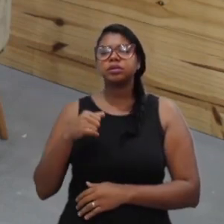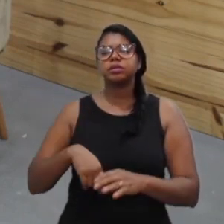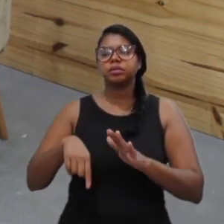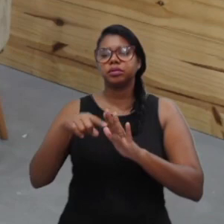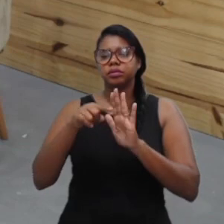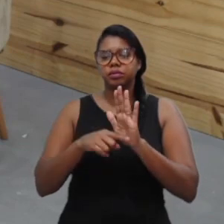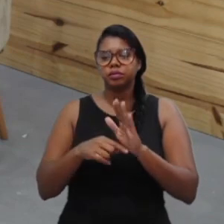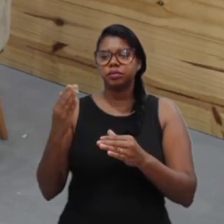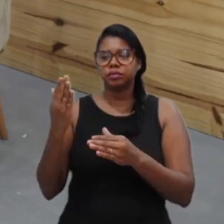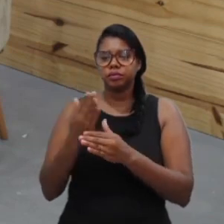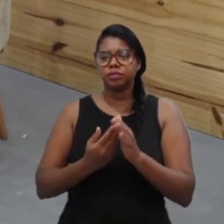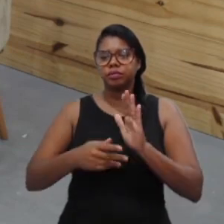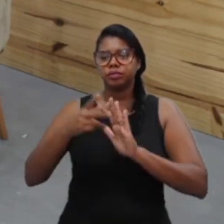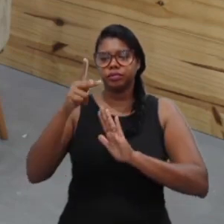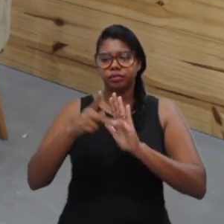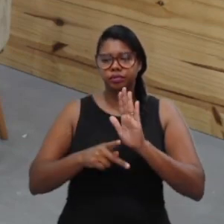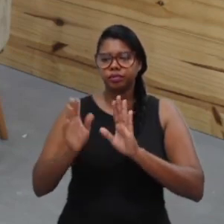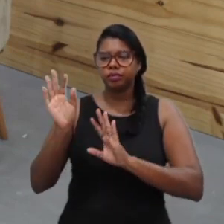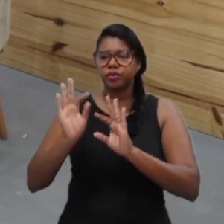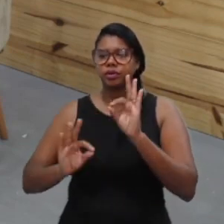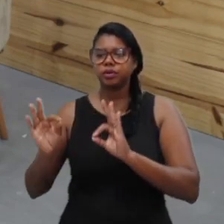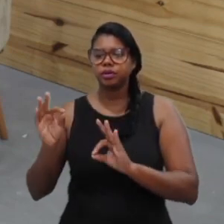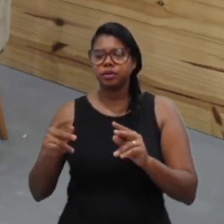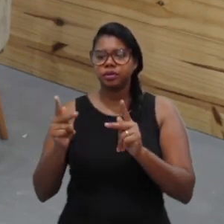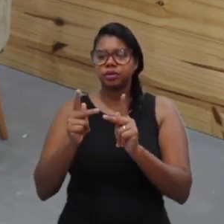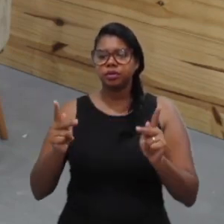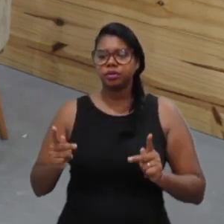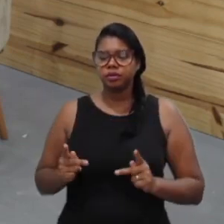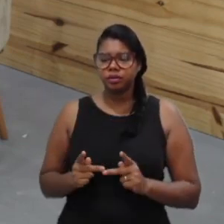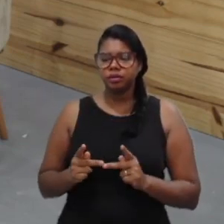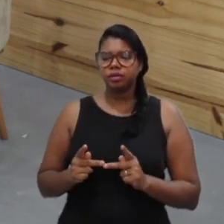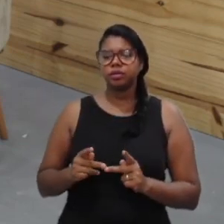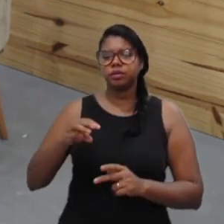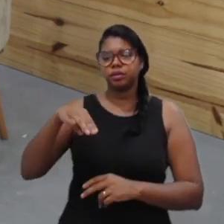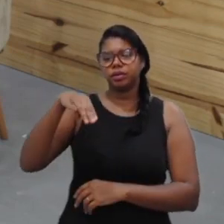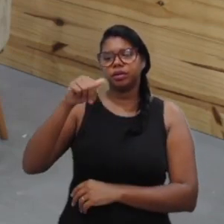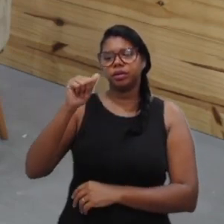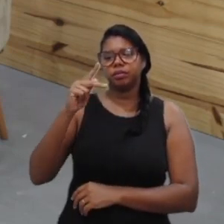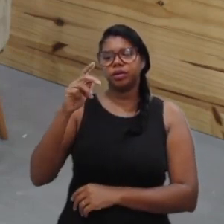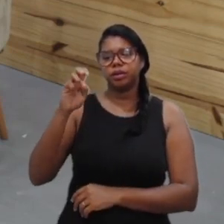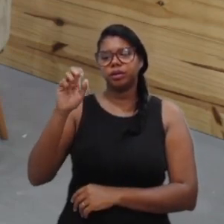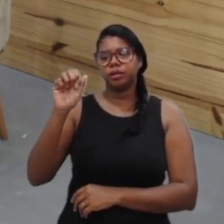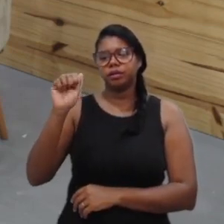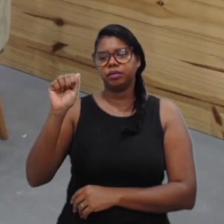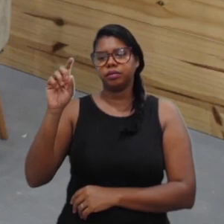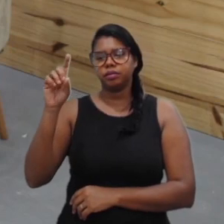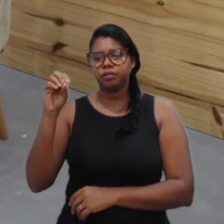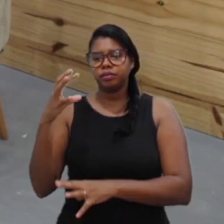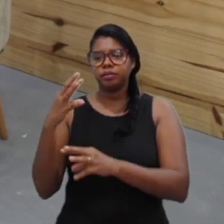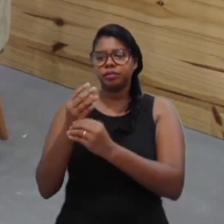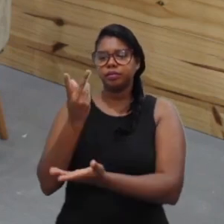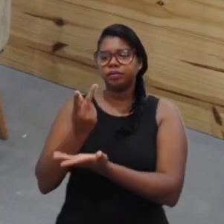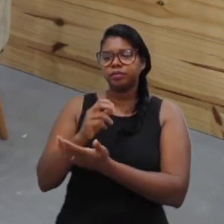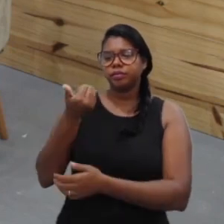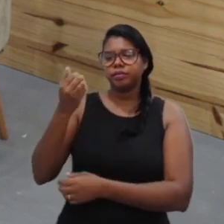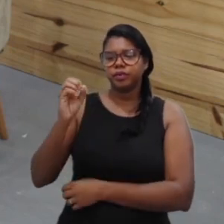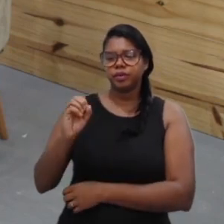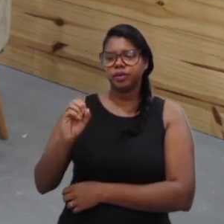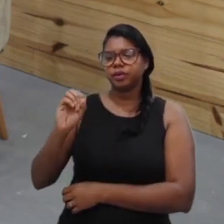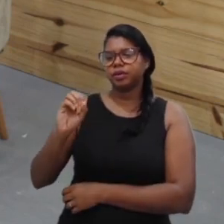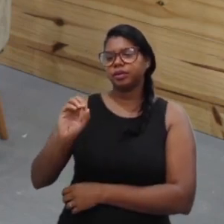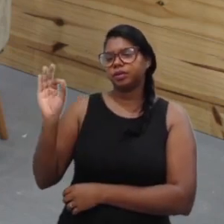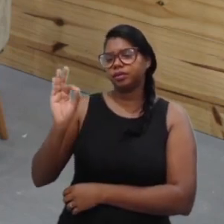Não quer dizer que é tudo 100%, que é um mundo de maravilha, porque a todo momento